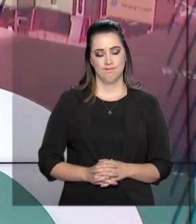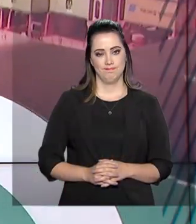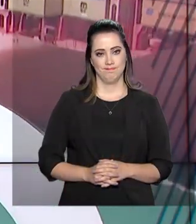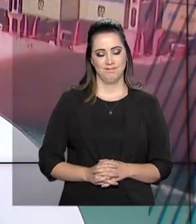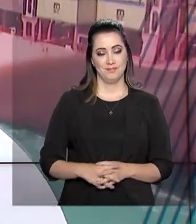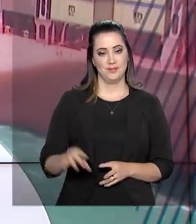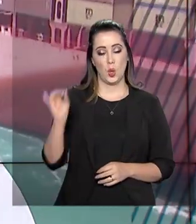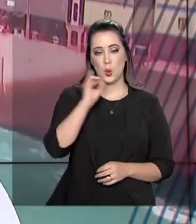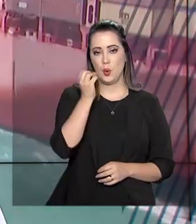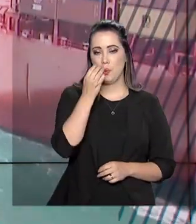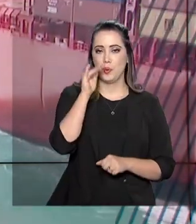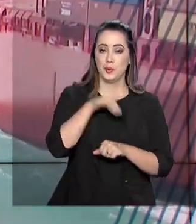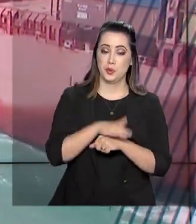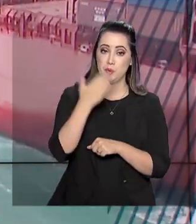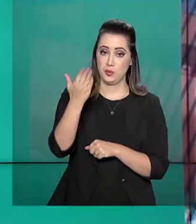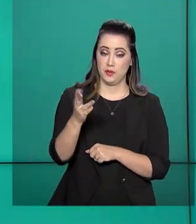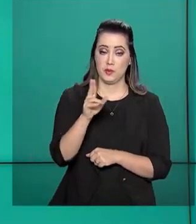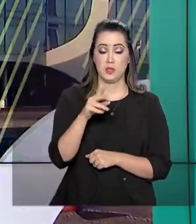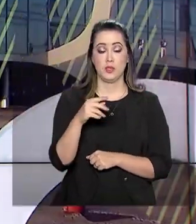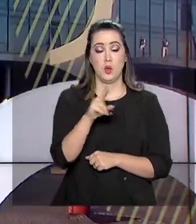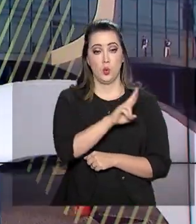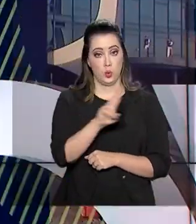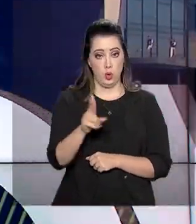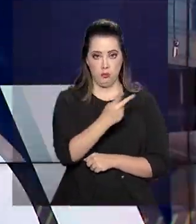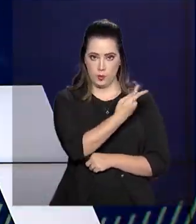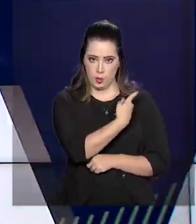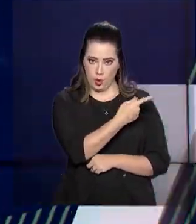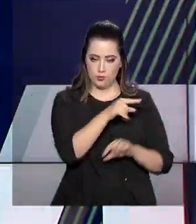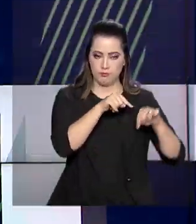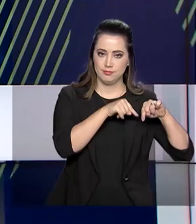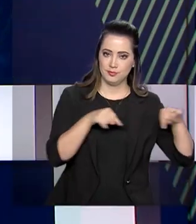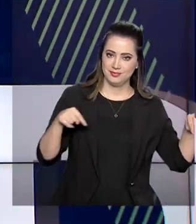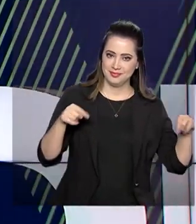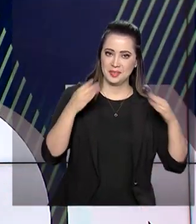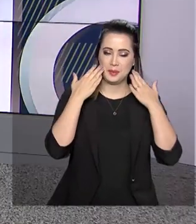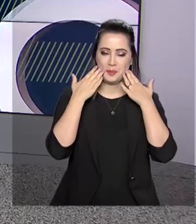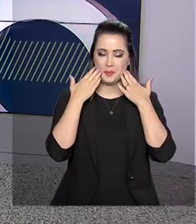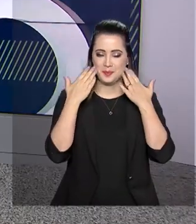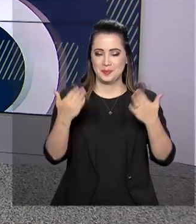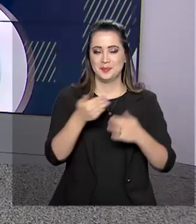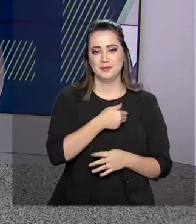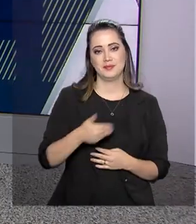Olá, boa noite para você. Eu sou Roberto Camargo e estamos de volta com o Governo Agora.